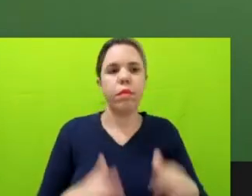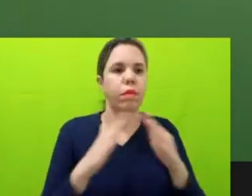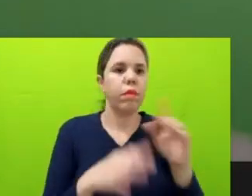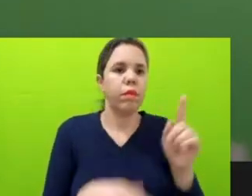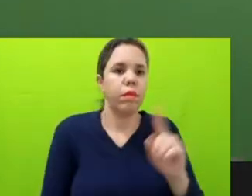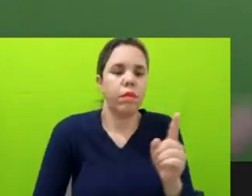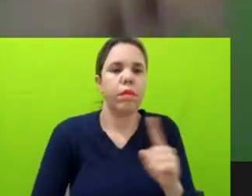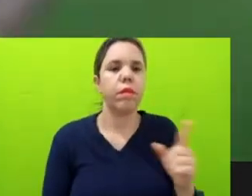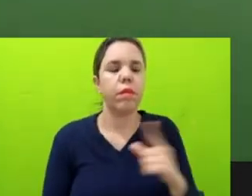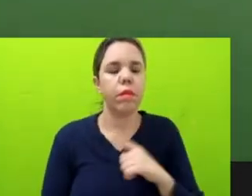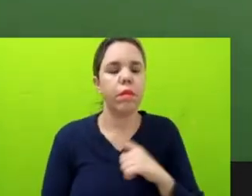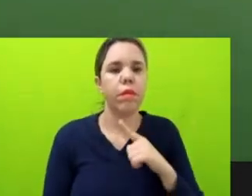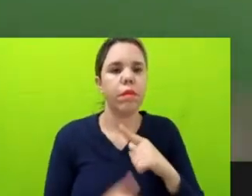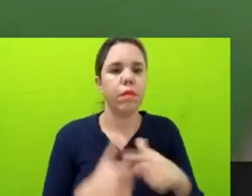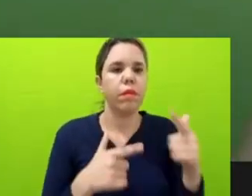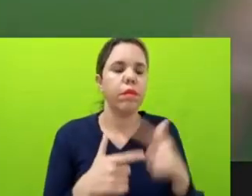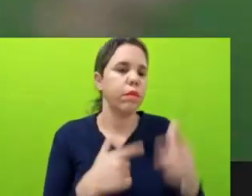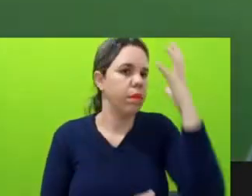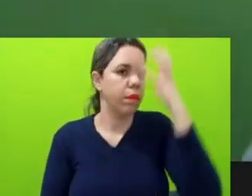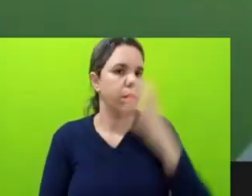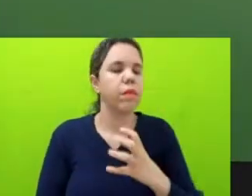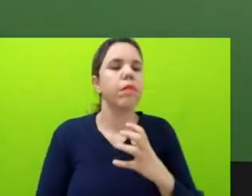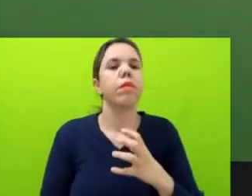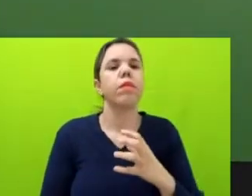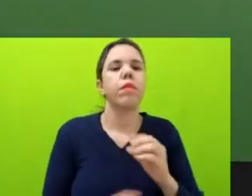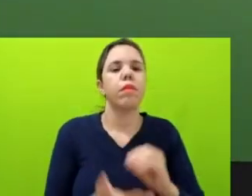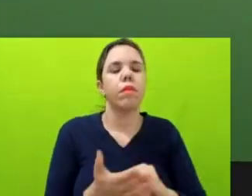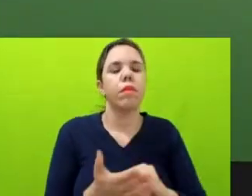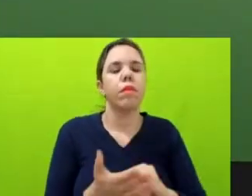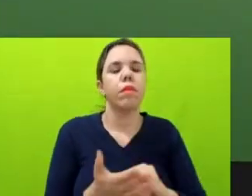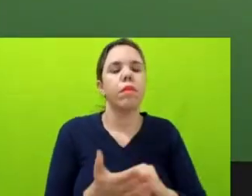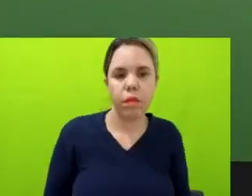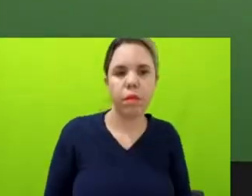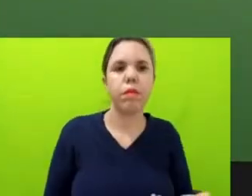abastecimento, de chegada, né, na ponta, de fato,